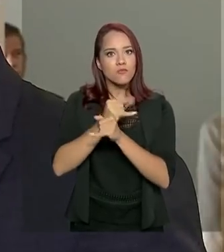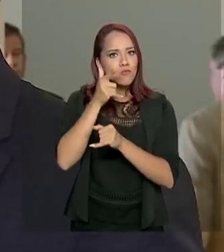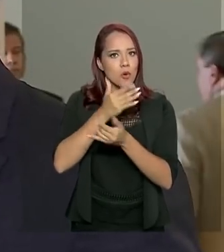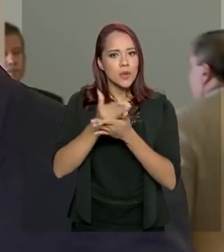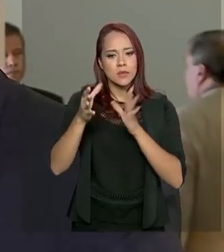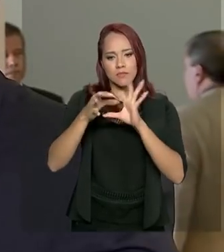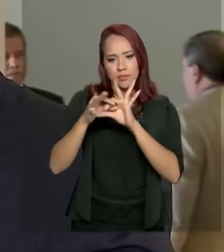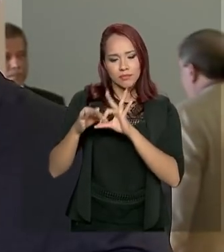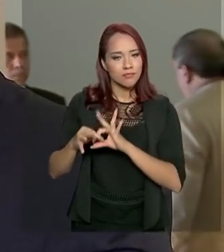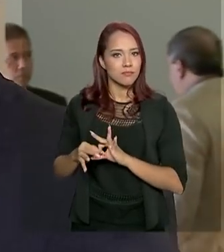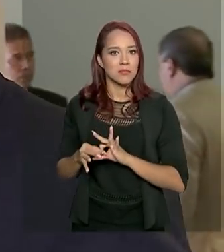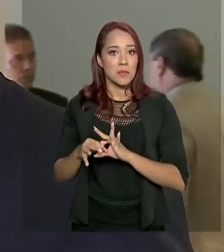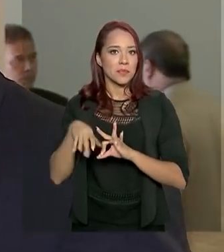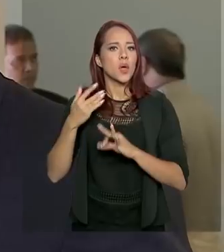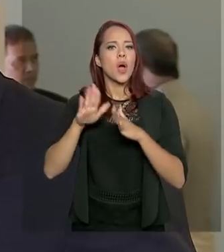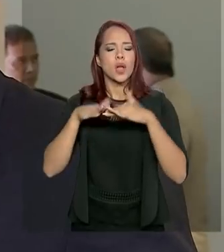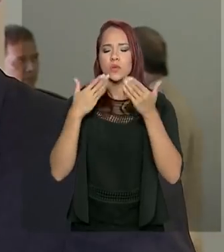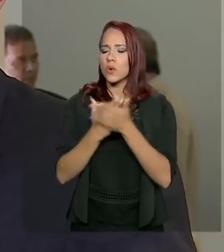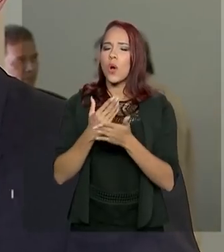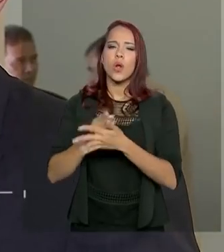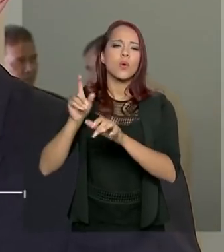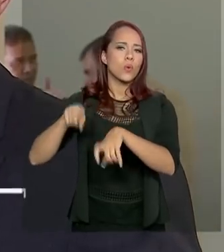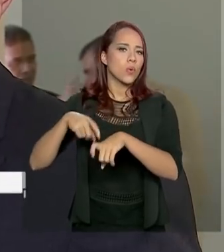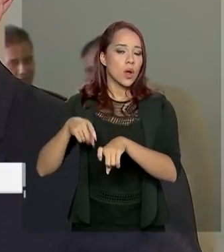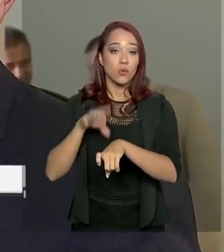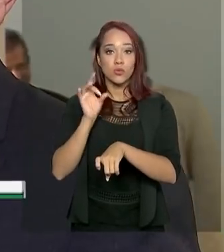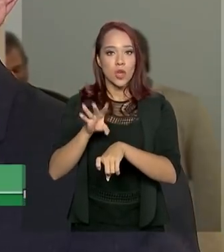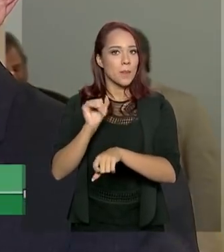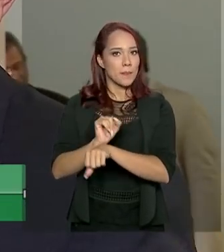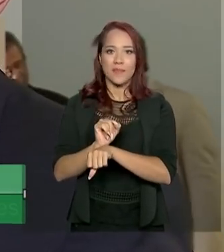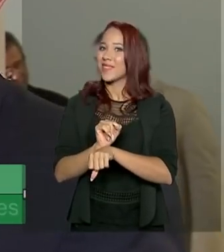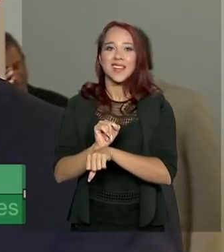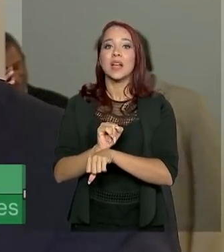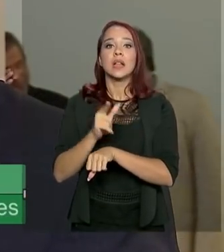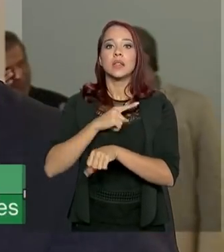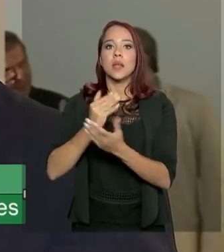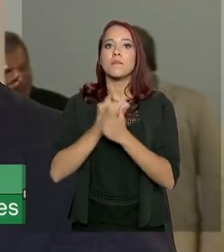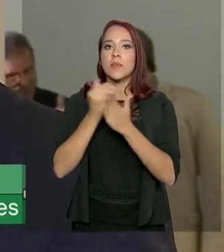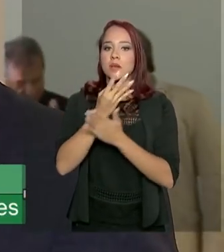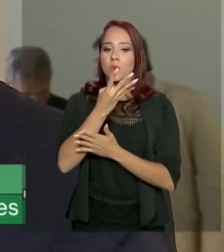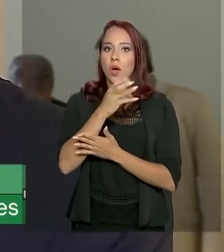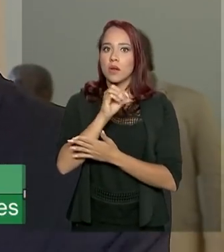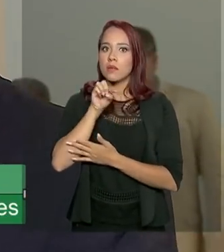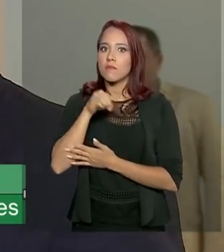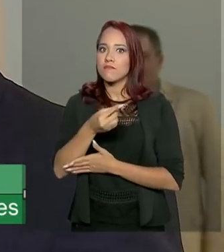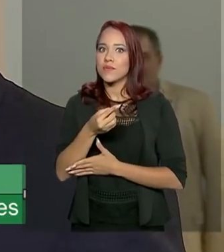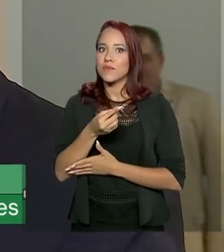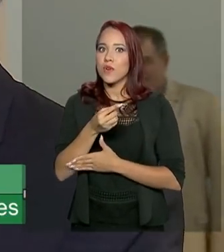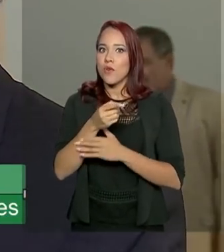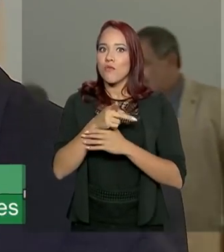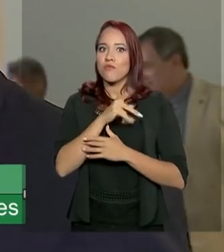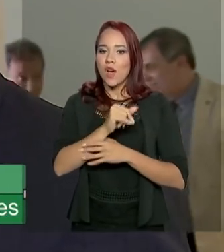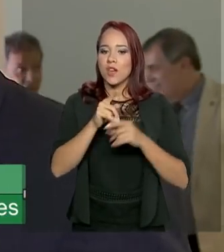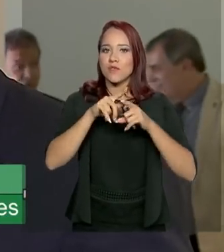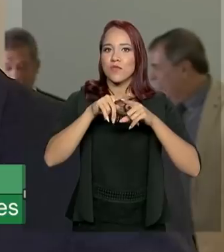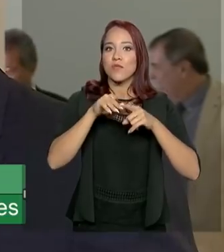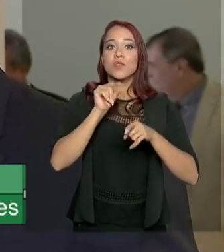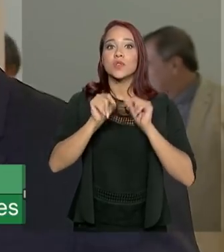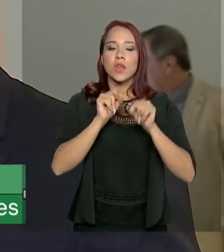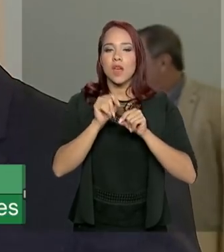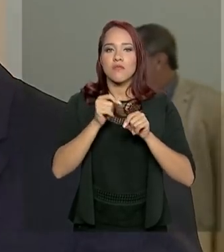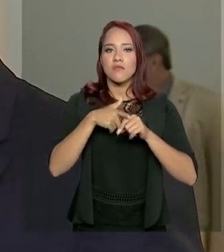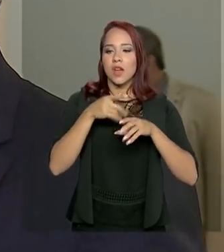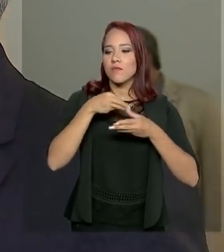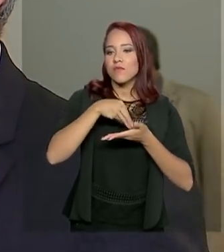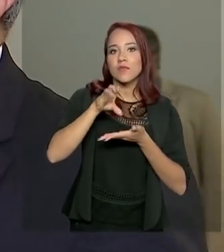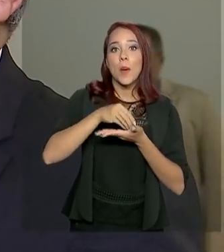comunidades, escolas rurais, mas não para por aí. Nós temos ainda outros 40 mil pontos que nós vamos lotear, vamos dizer assim, para o